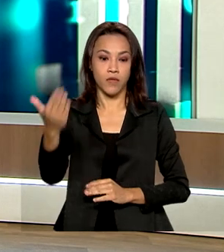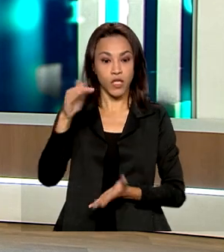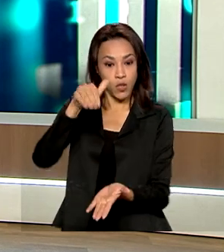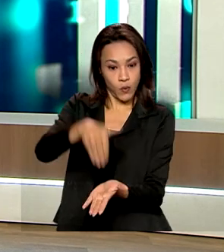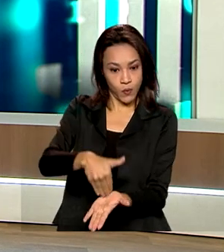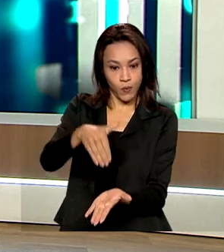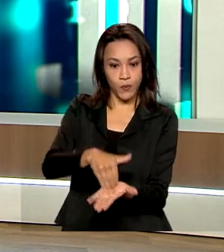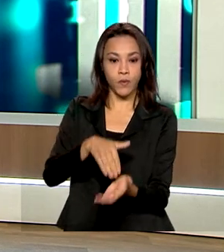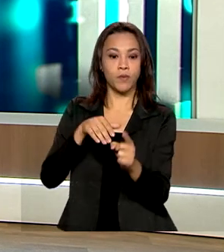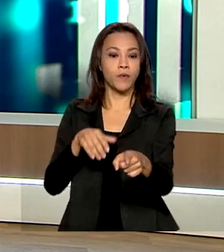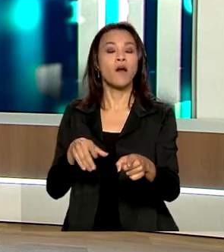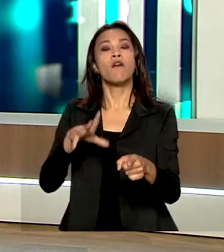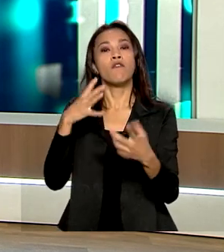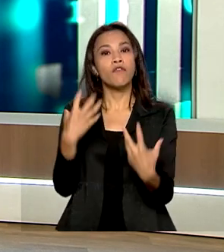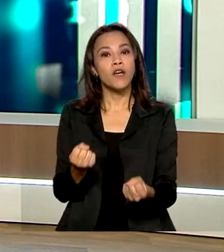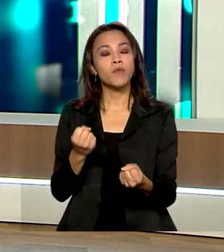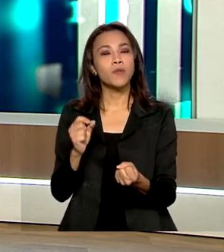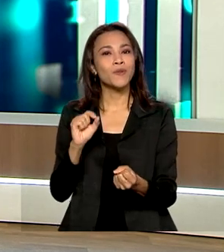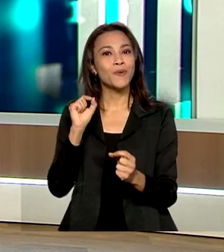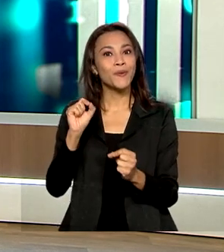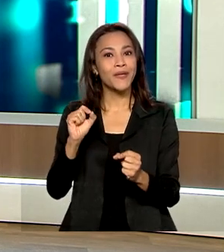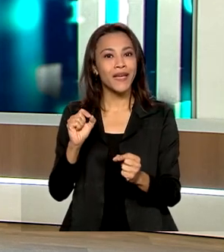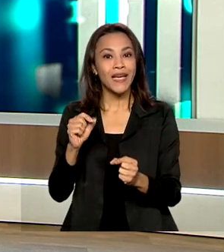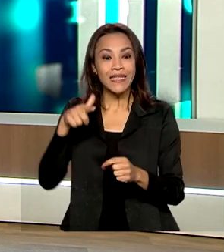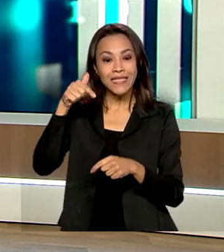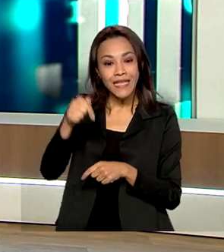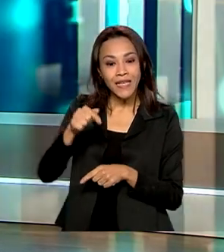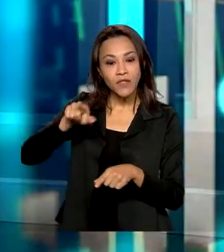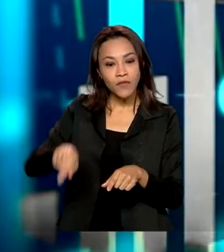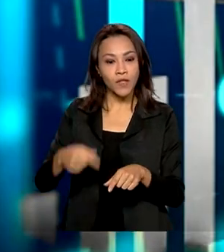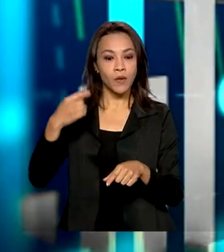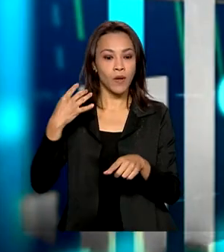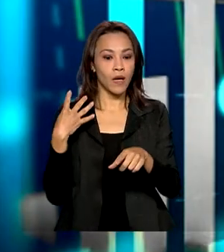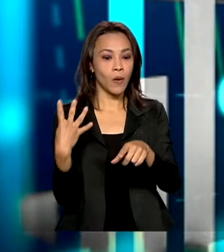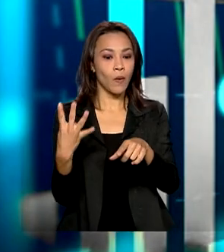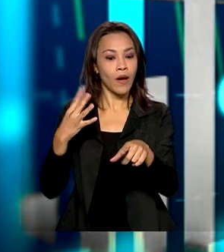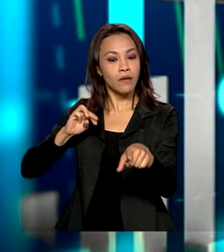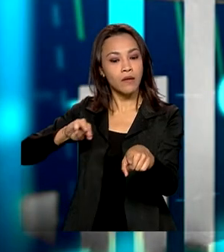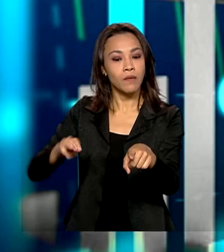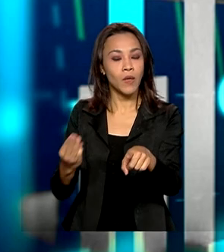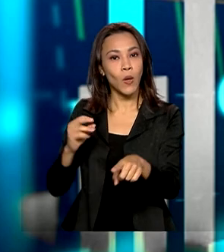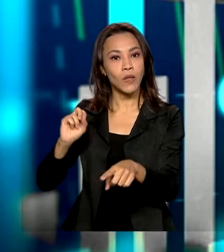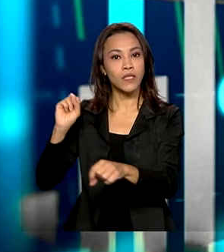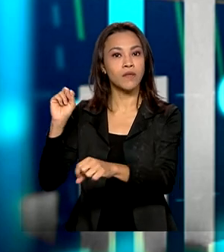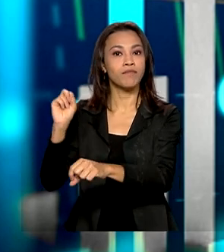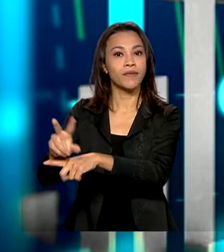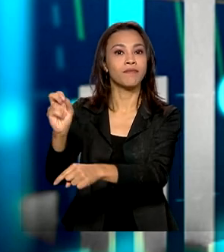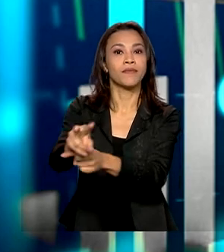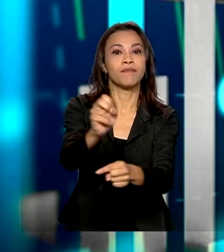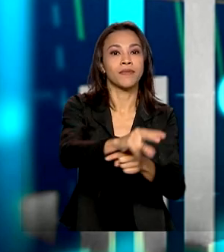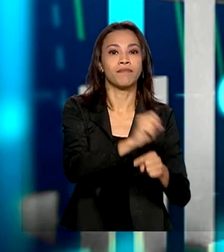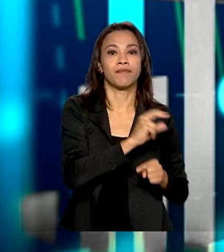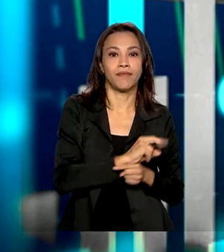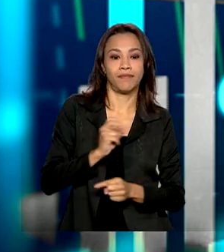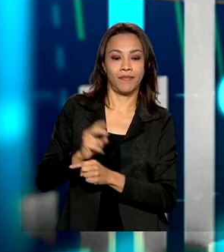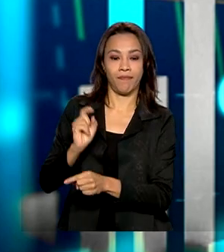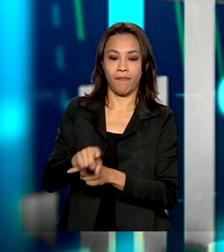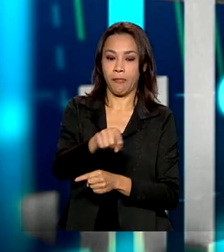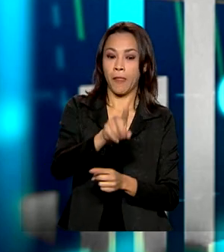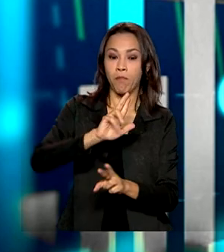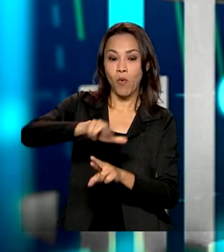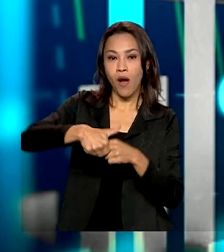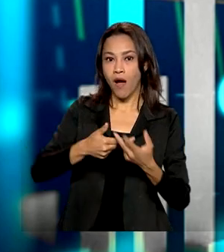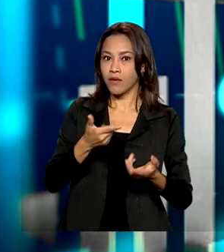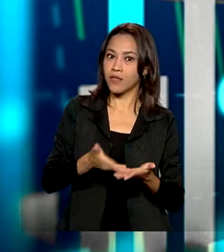menos importante, nós teremos a geração esperada de R 7,4 milhões de empregos, de novos postos de trabalho, em função desses